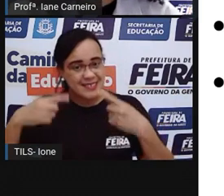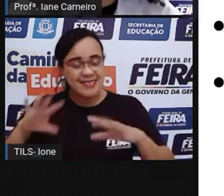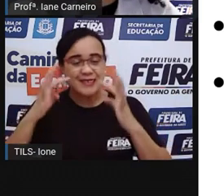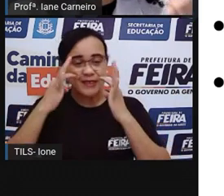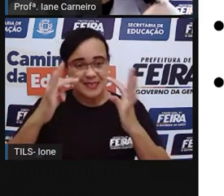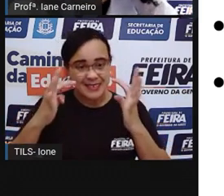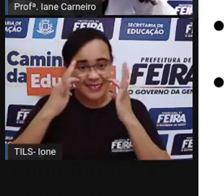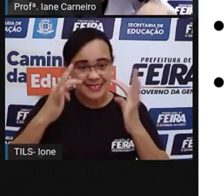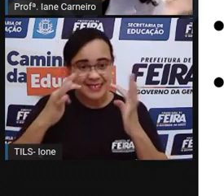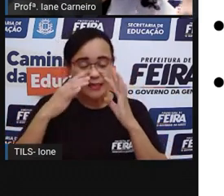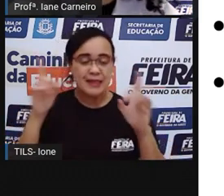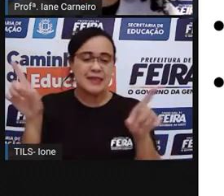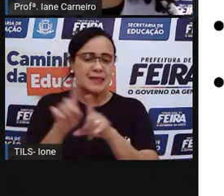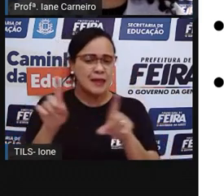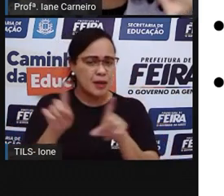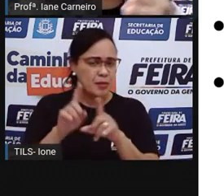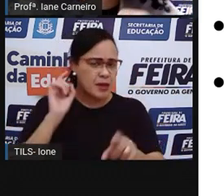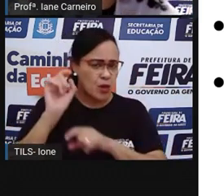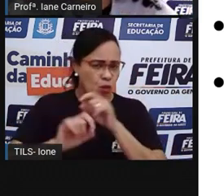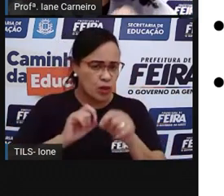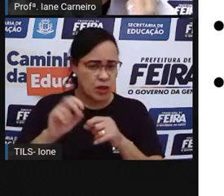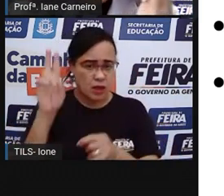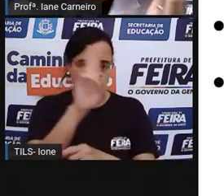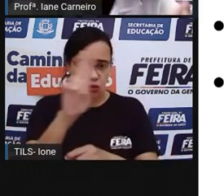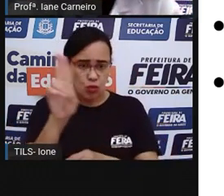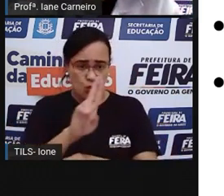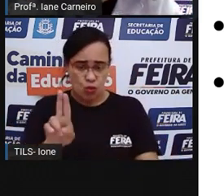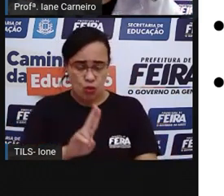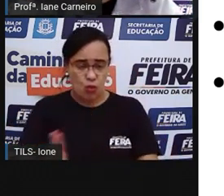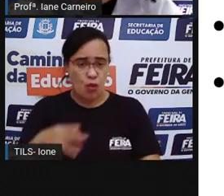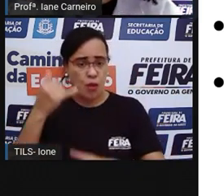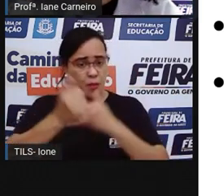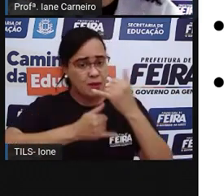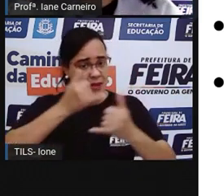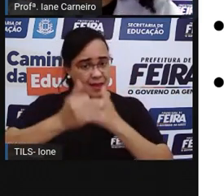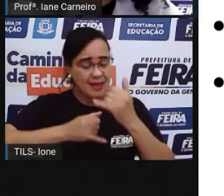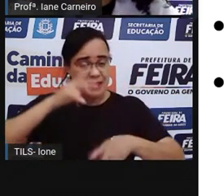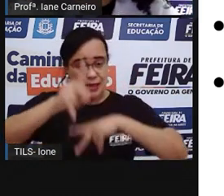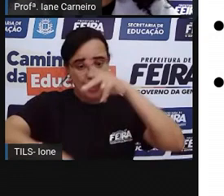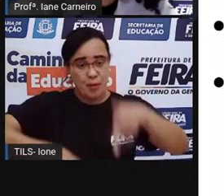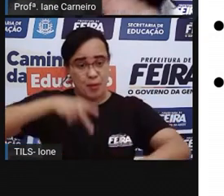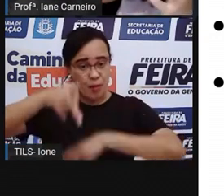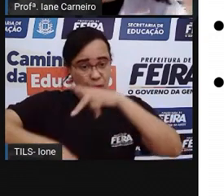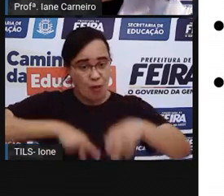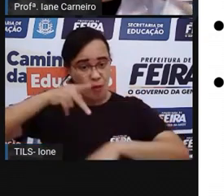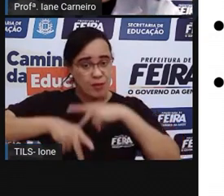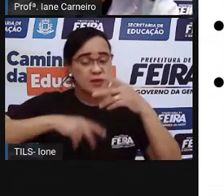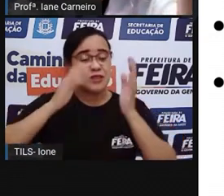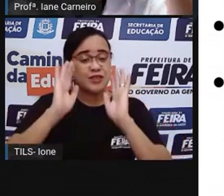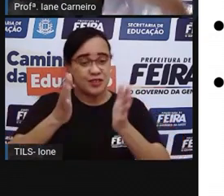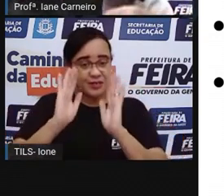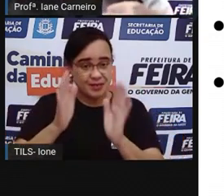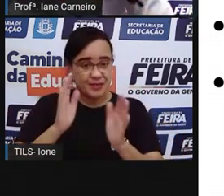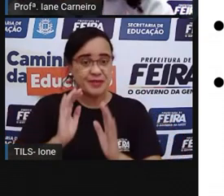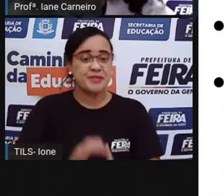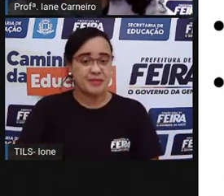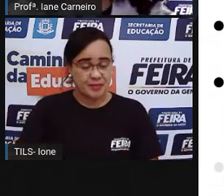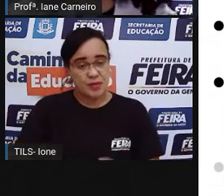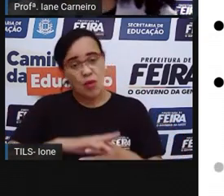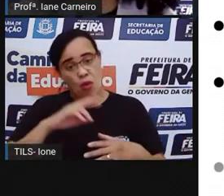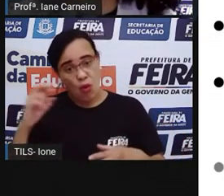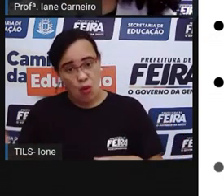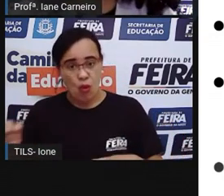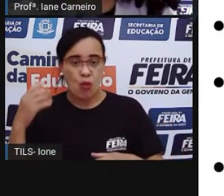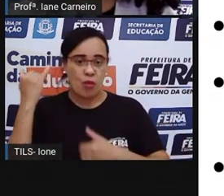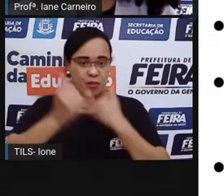vocês vão reconhecer e nomear brincadeiras populares, tá joia? Ou brincadeiras tradicionais.